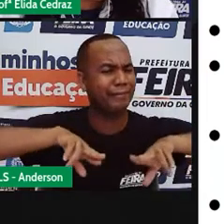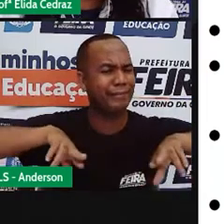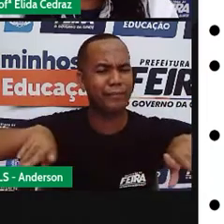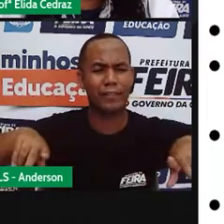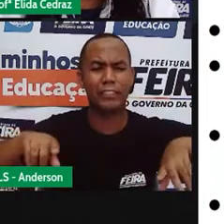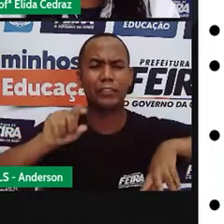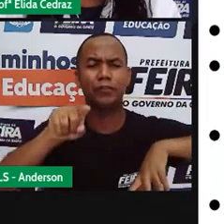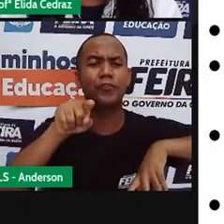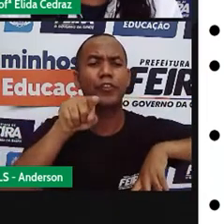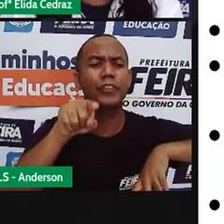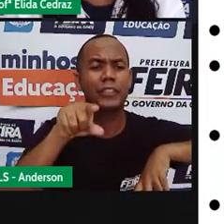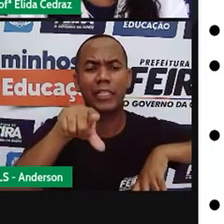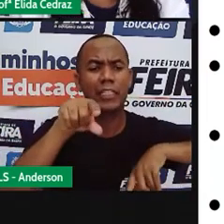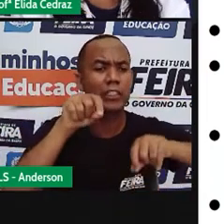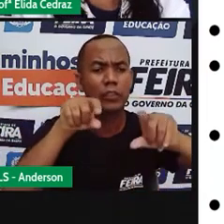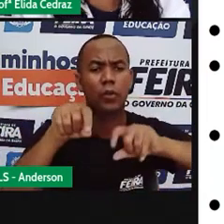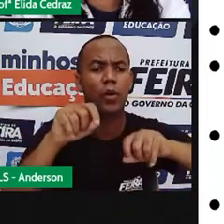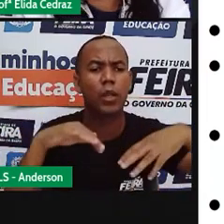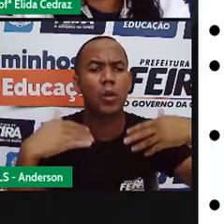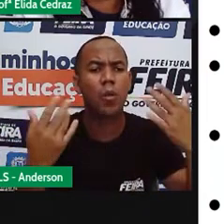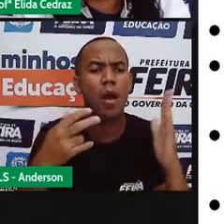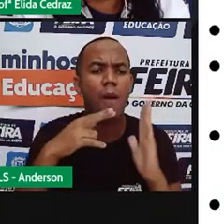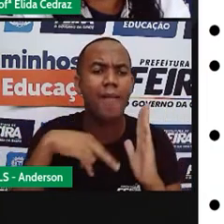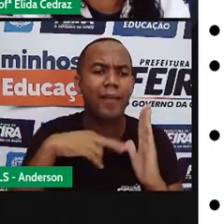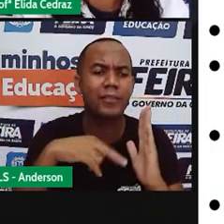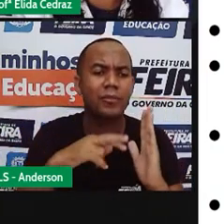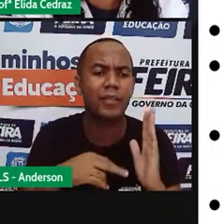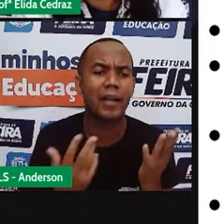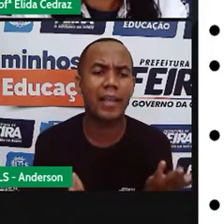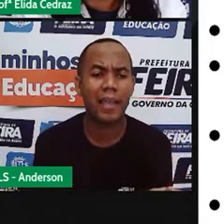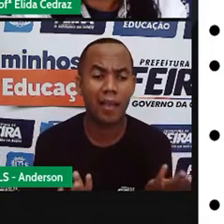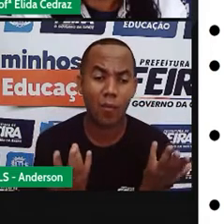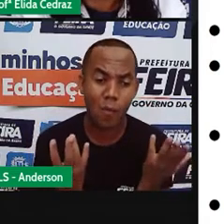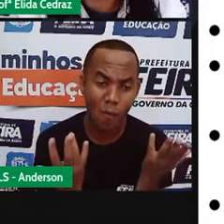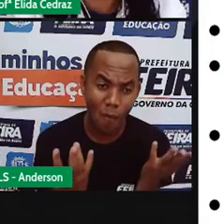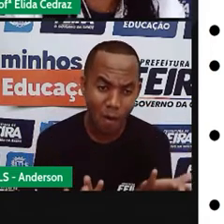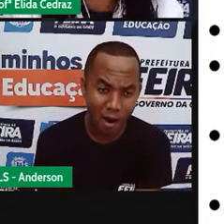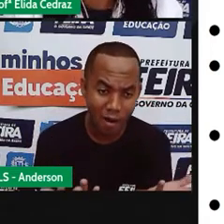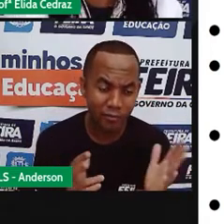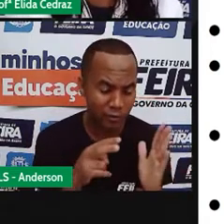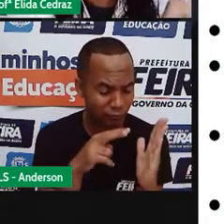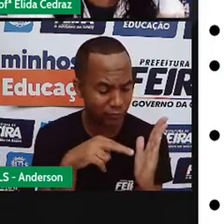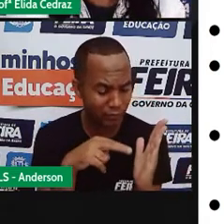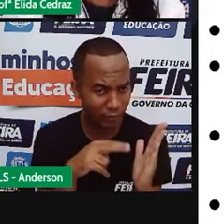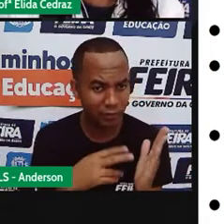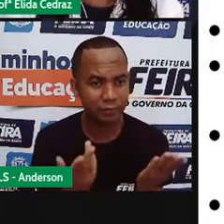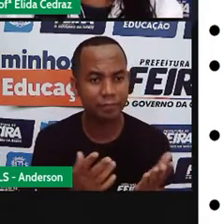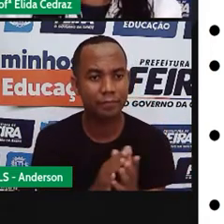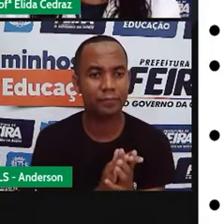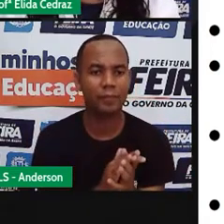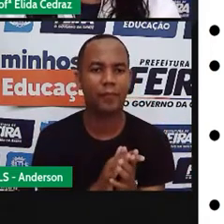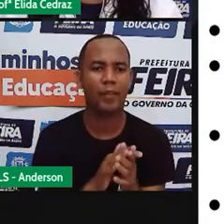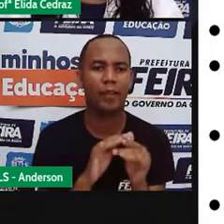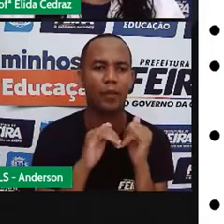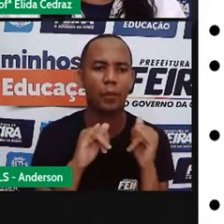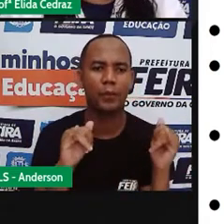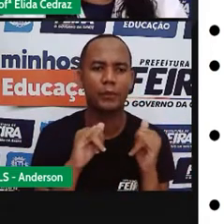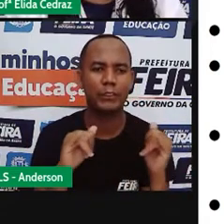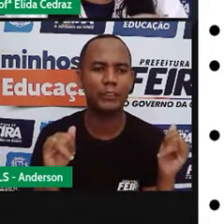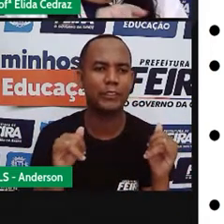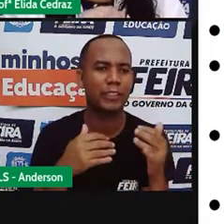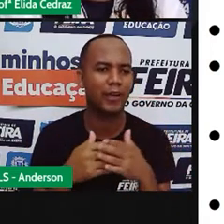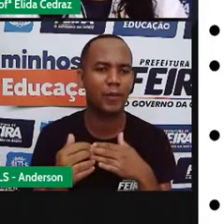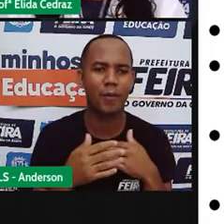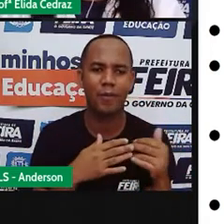o leitor a leitura do seu interesse. E isso é muito legal. E as notícias de qualquer